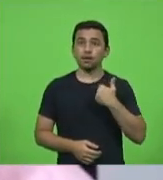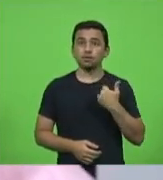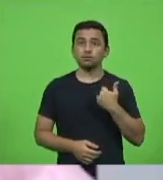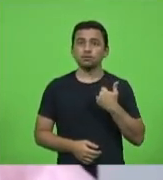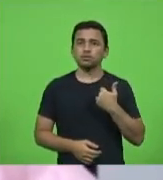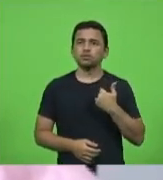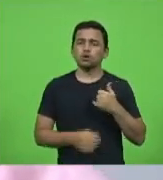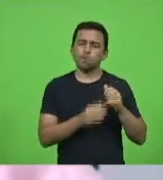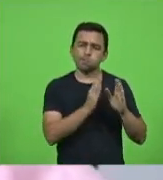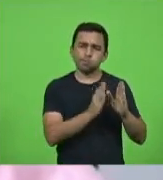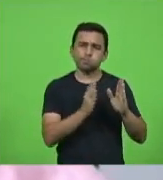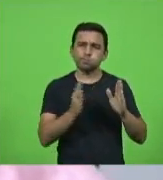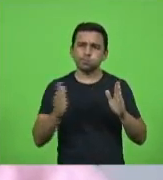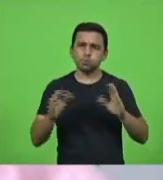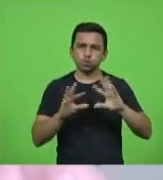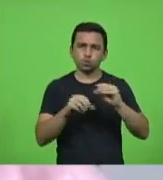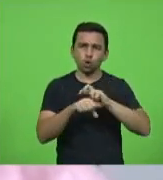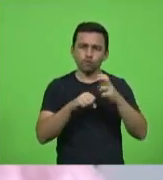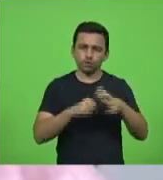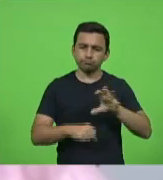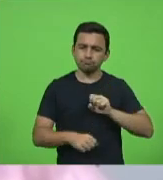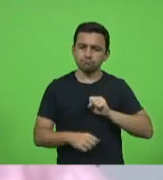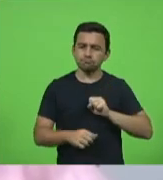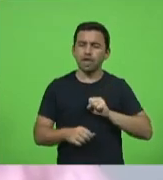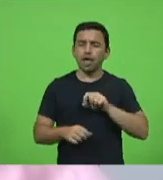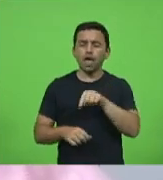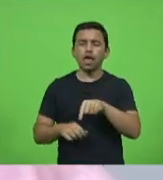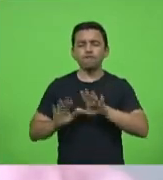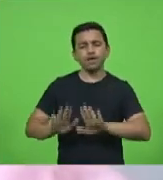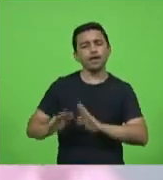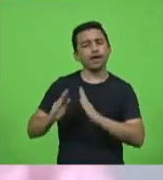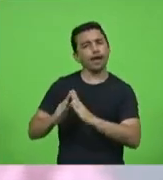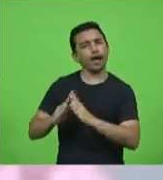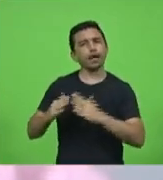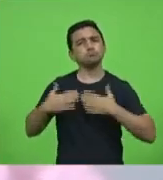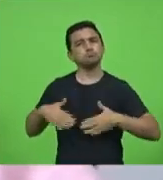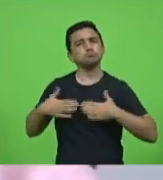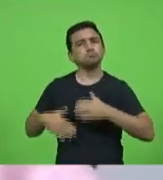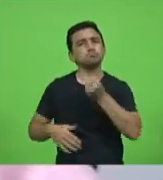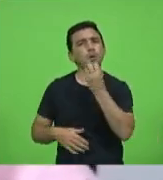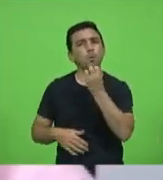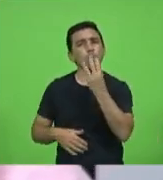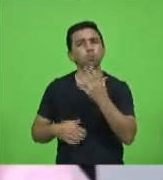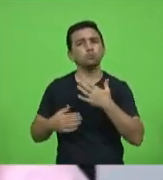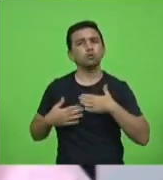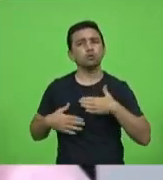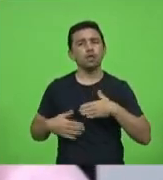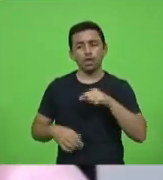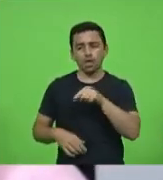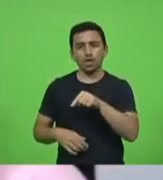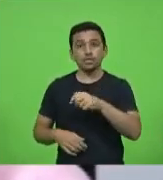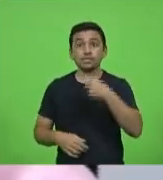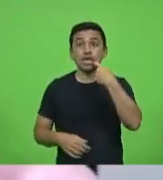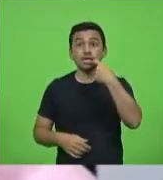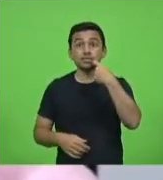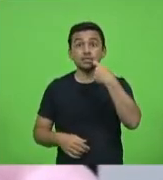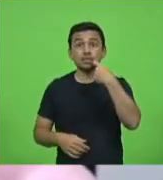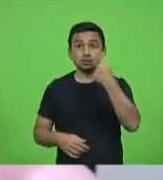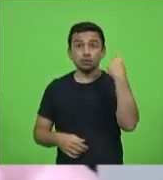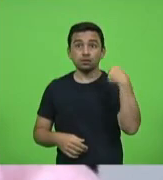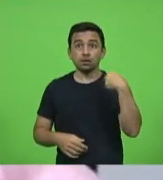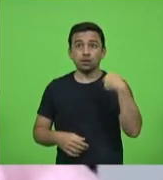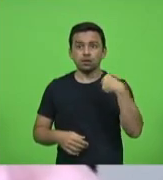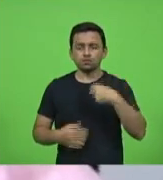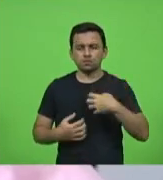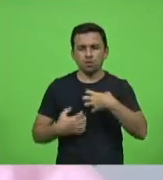fases do Covid, estava em casa, bom, sexta-feira ele sentiu falta de ar, foi para